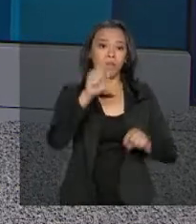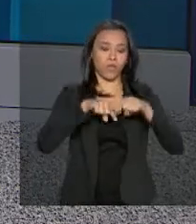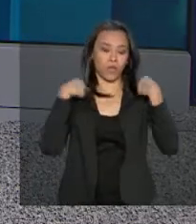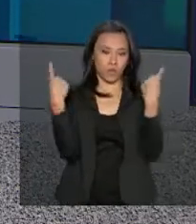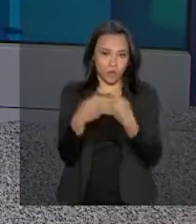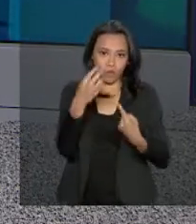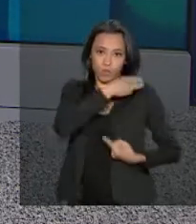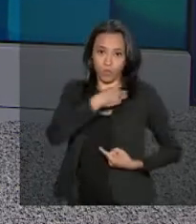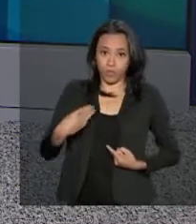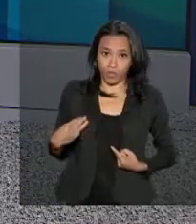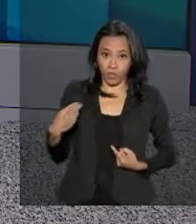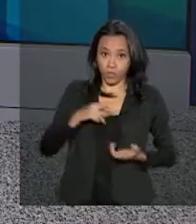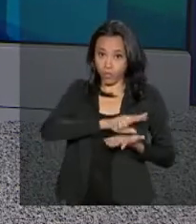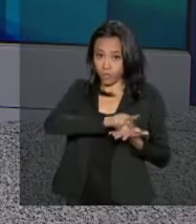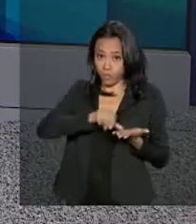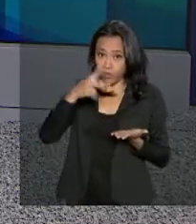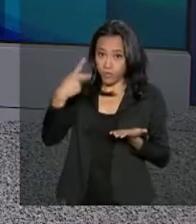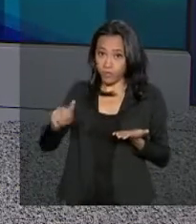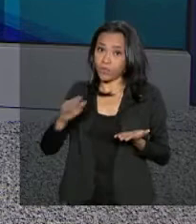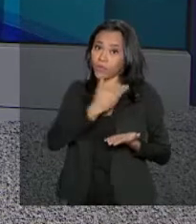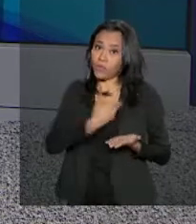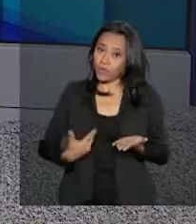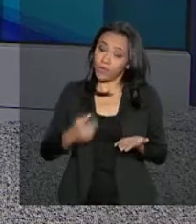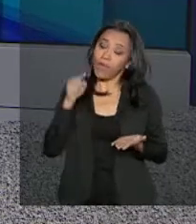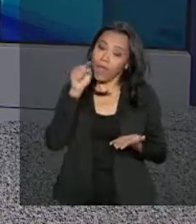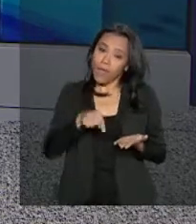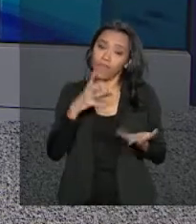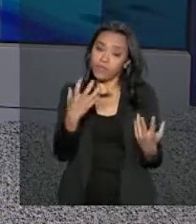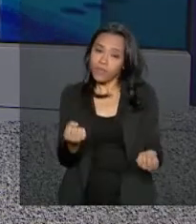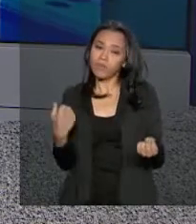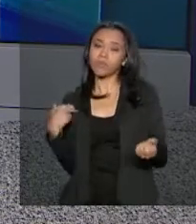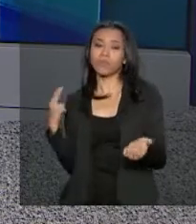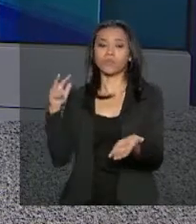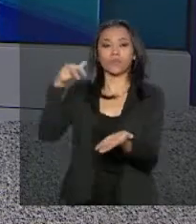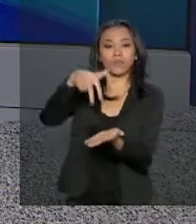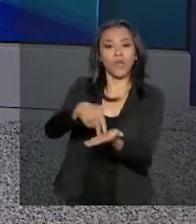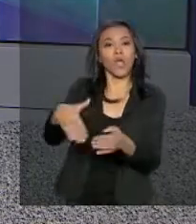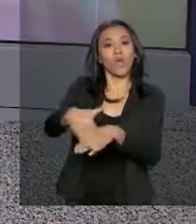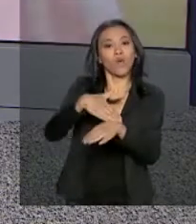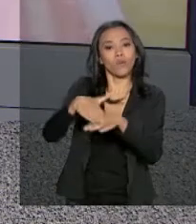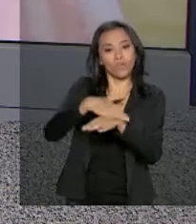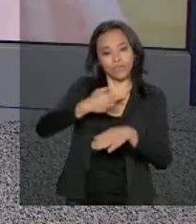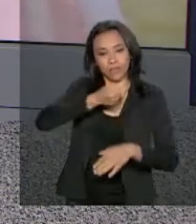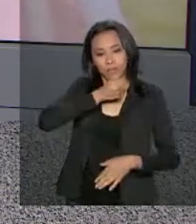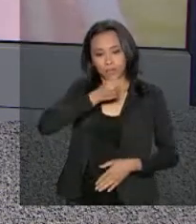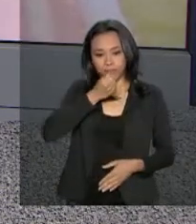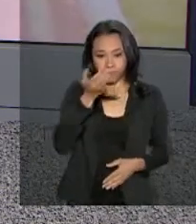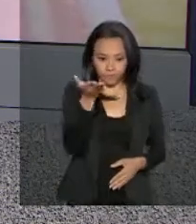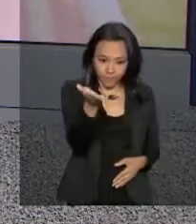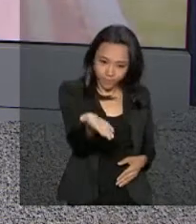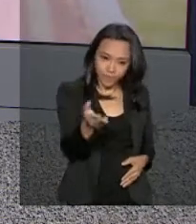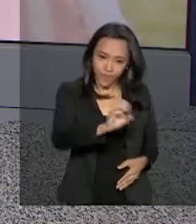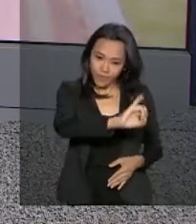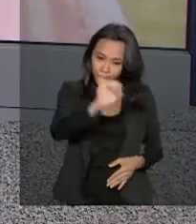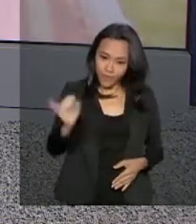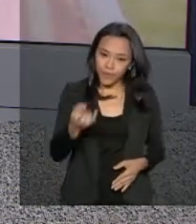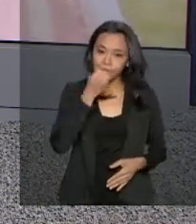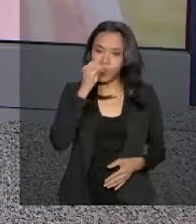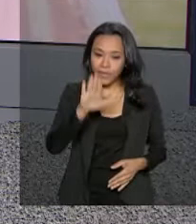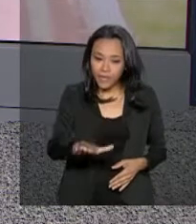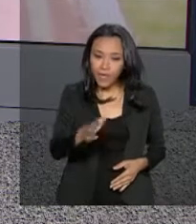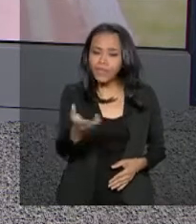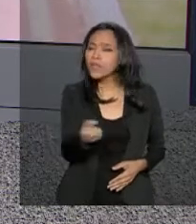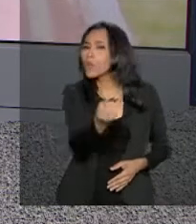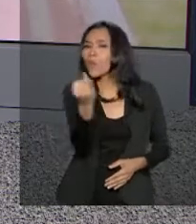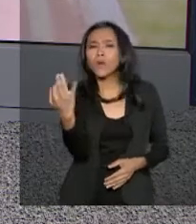Esse encontro é na Granja do Torto, em Brasília. E é para lá que vamos falar agora ao vivo com a repórter Luciana Colares de Holanda. Olá, Luciana. Boa tarde.